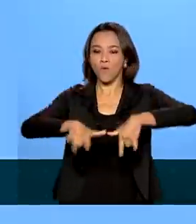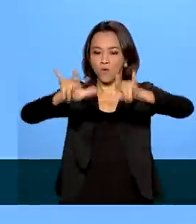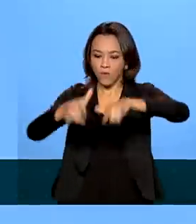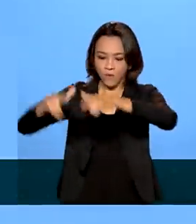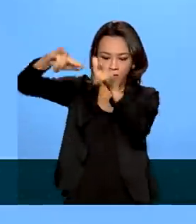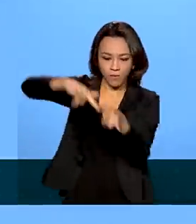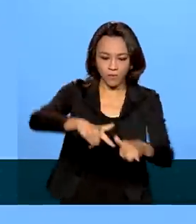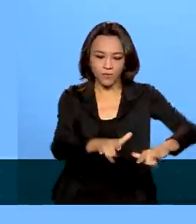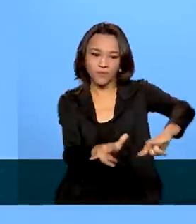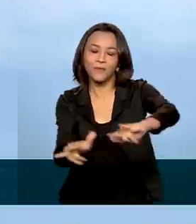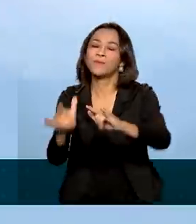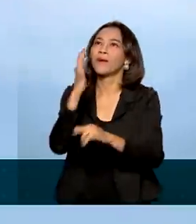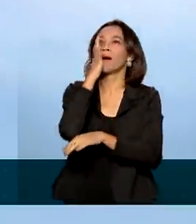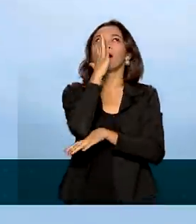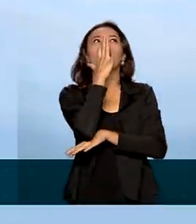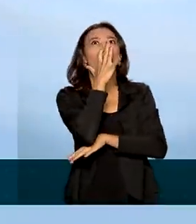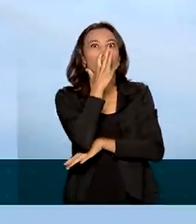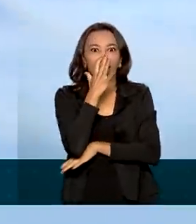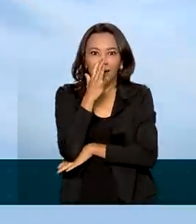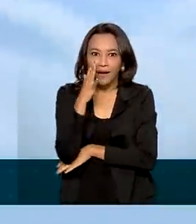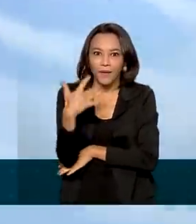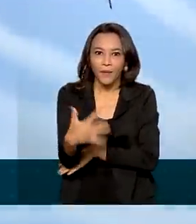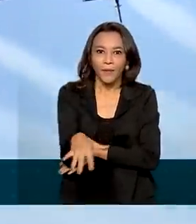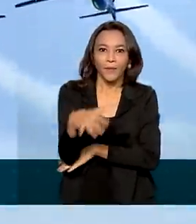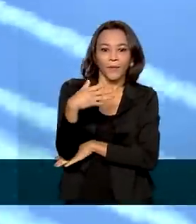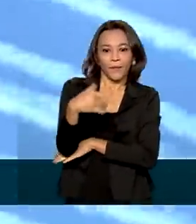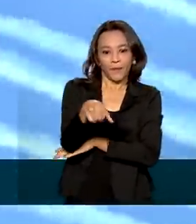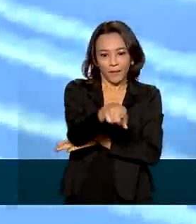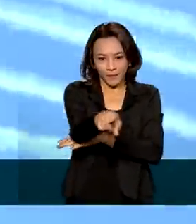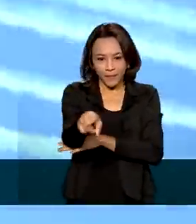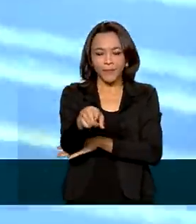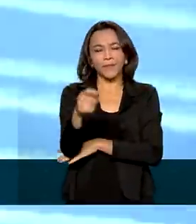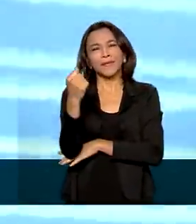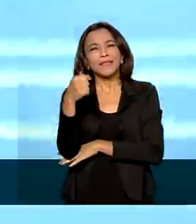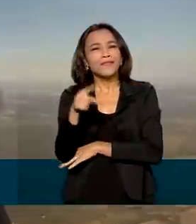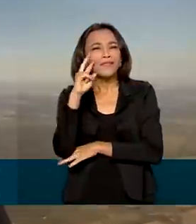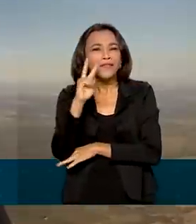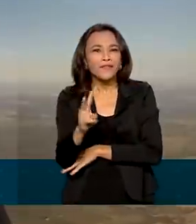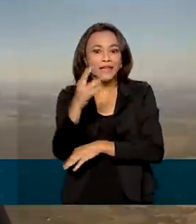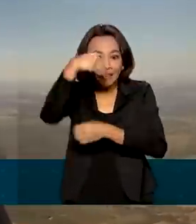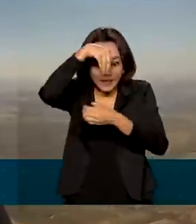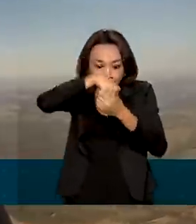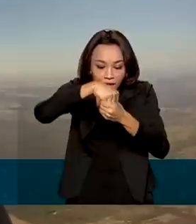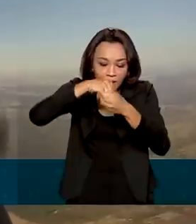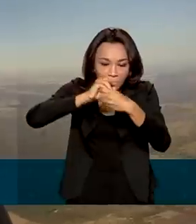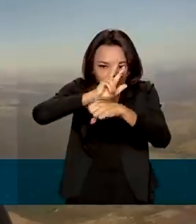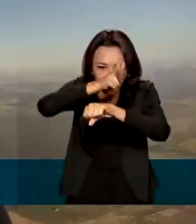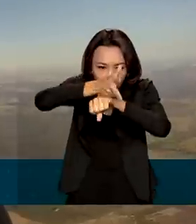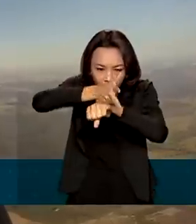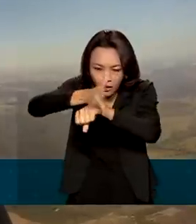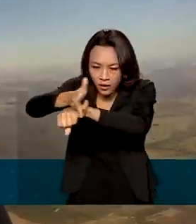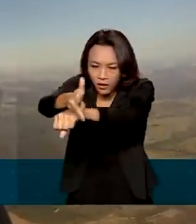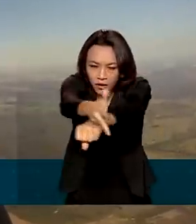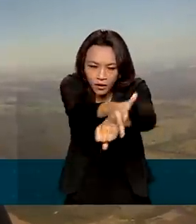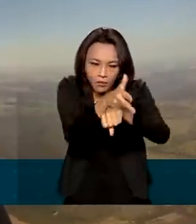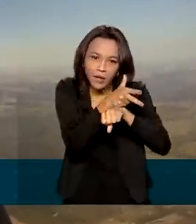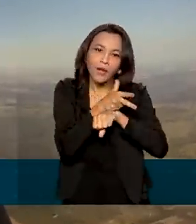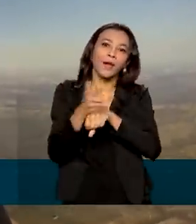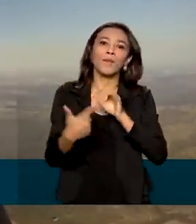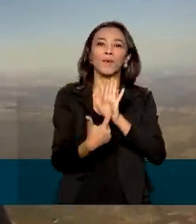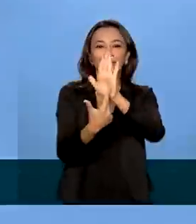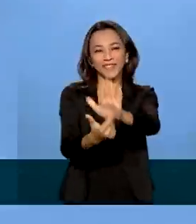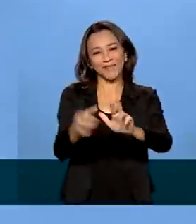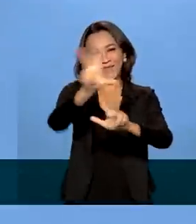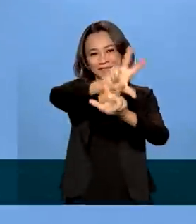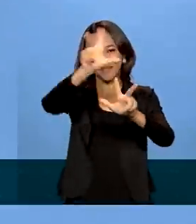tradicionais acrobacias a mais de 500 quilômetros por hora, com imagens de dentro das aeronaves mostradas com exclusividade pela